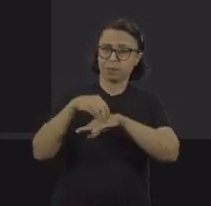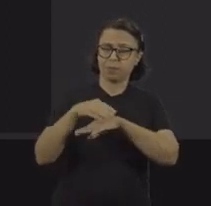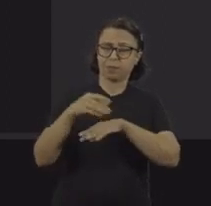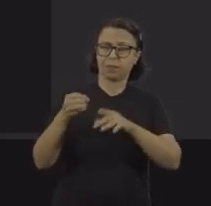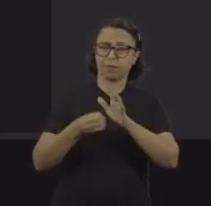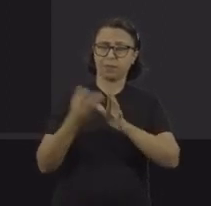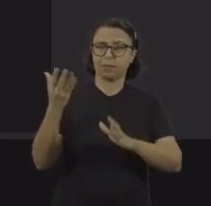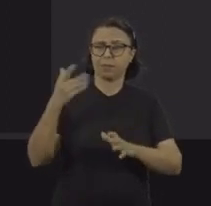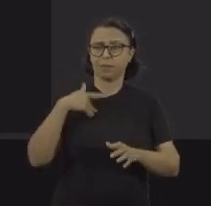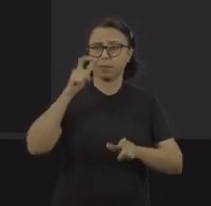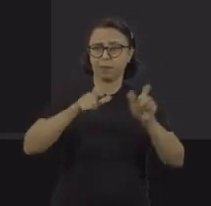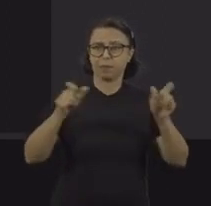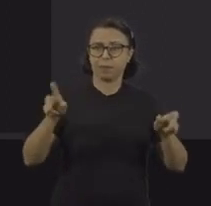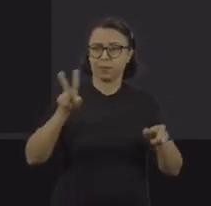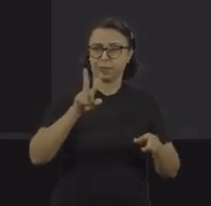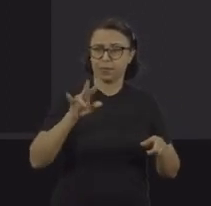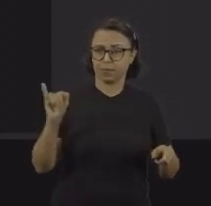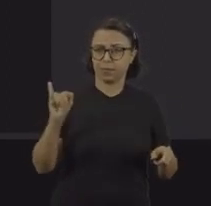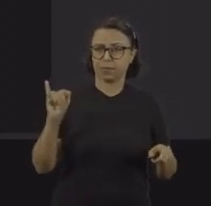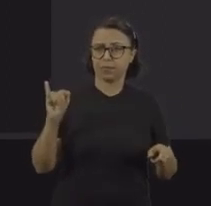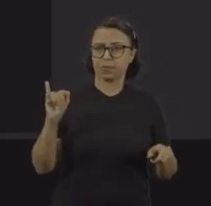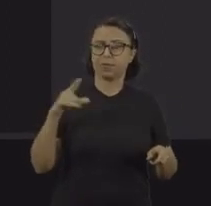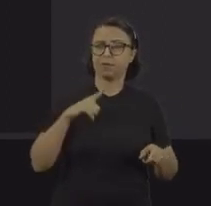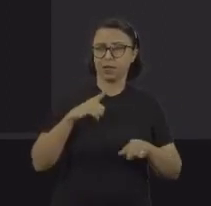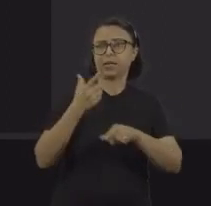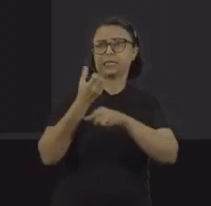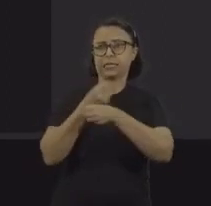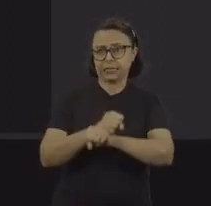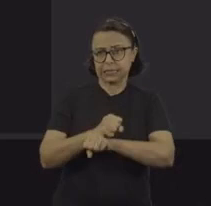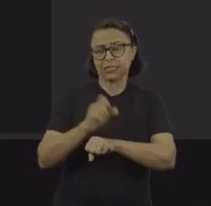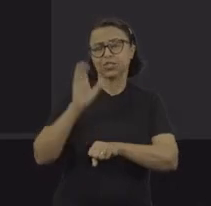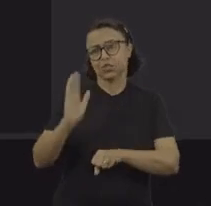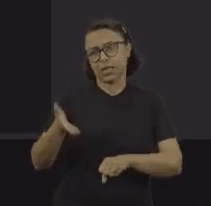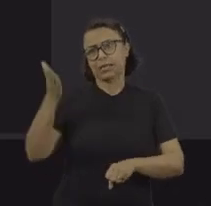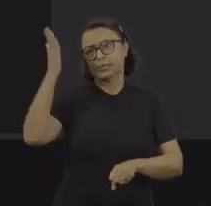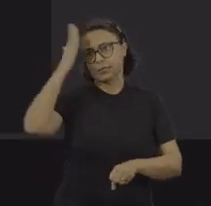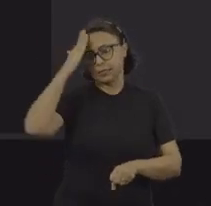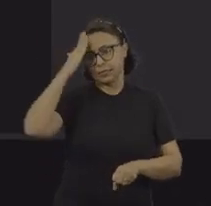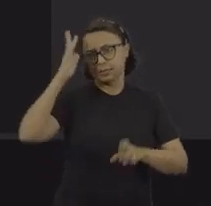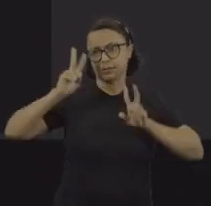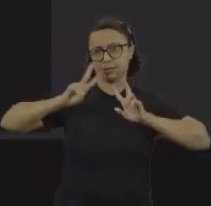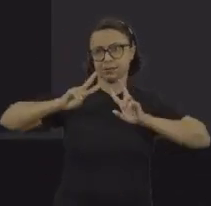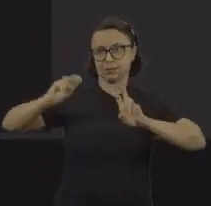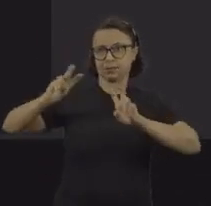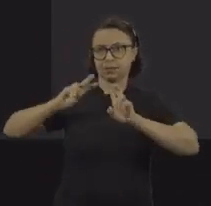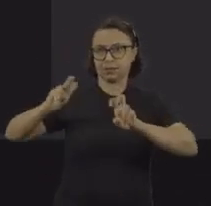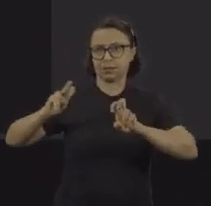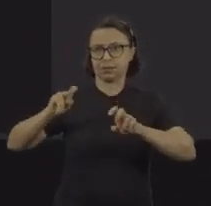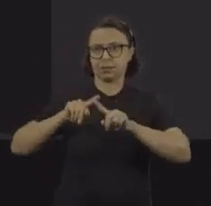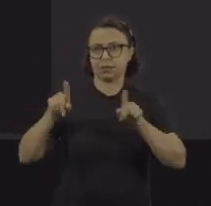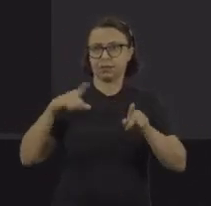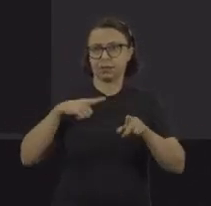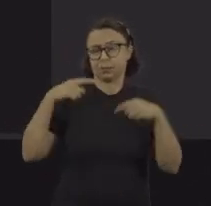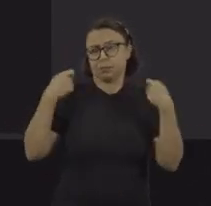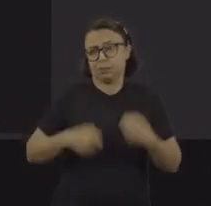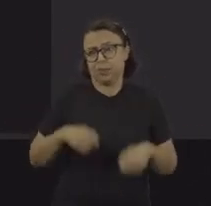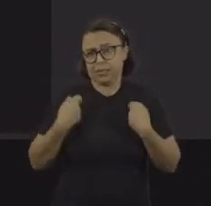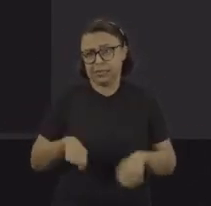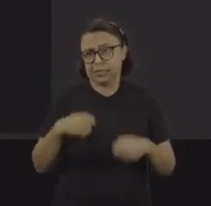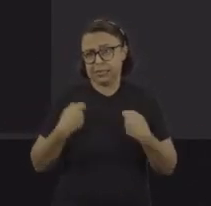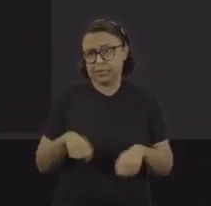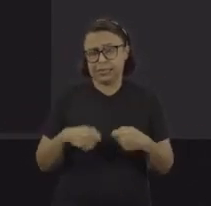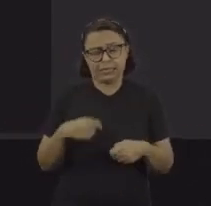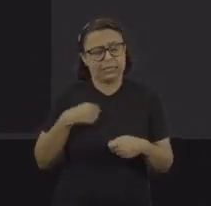muitas vezes, o trabalhador vai ser escravizado sabendo que ele vai passar por exploração e ele diz que é por precisão. A gente